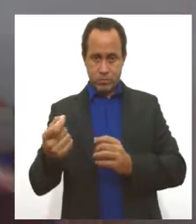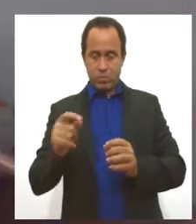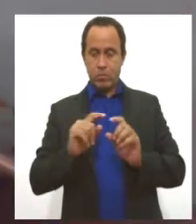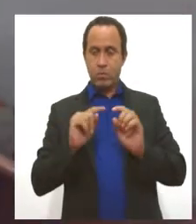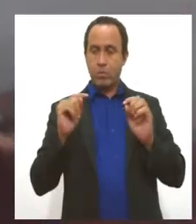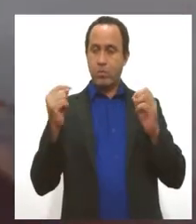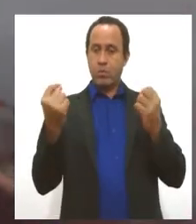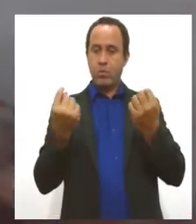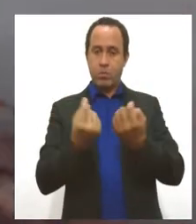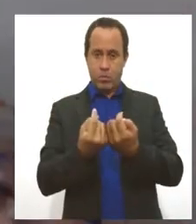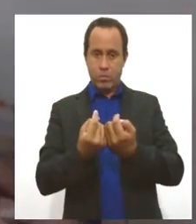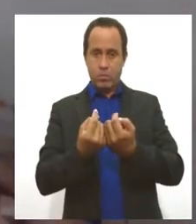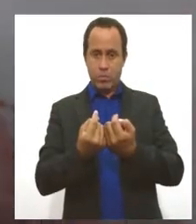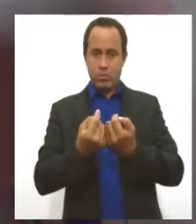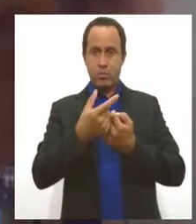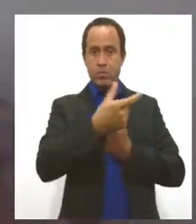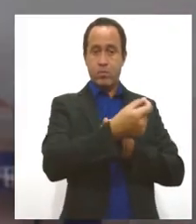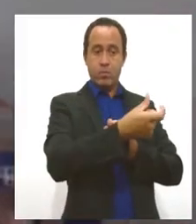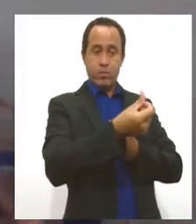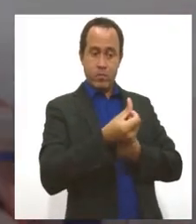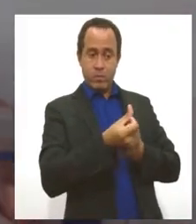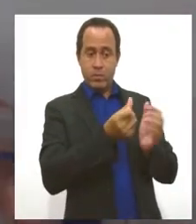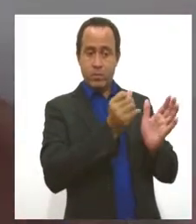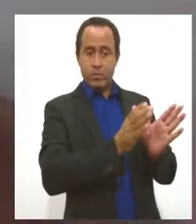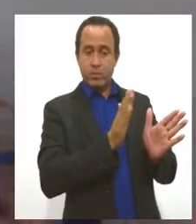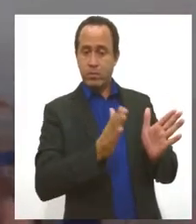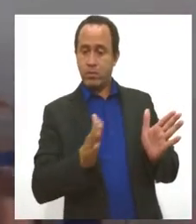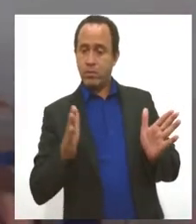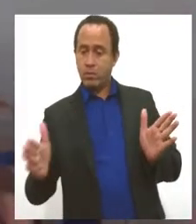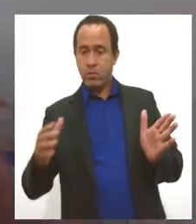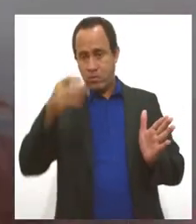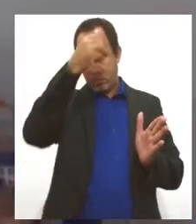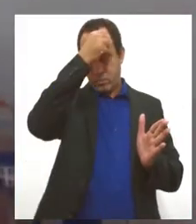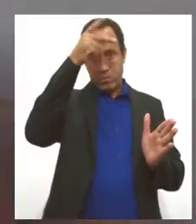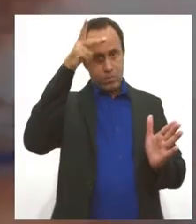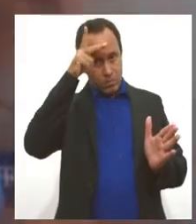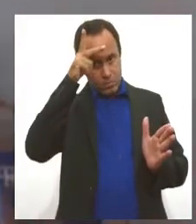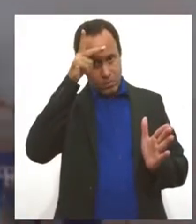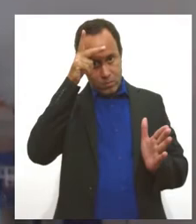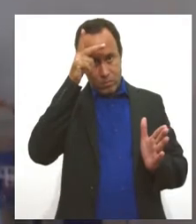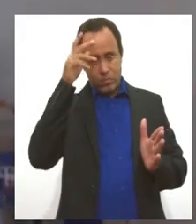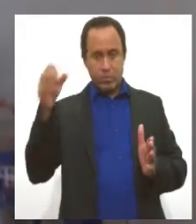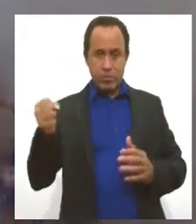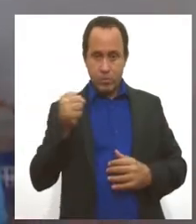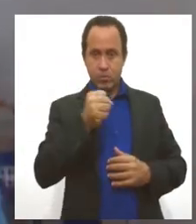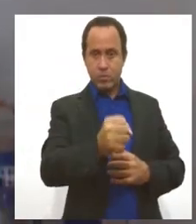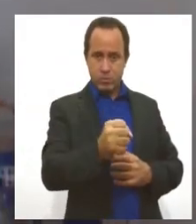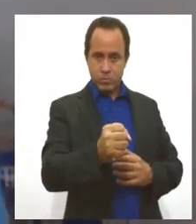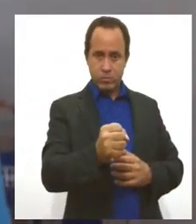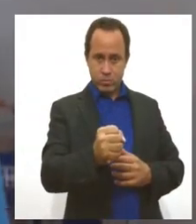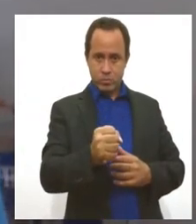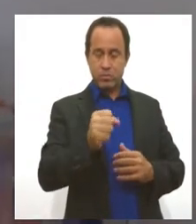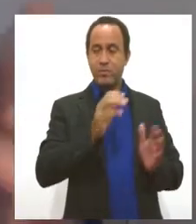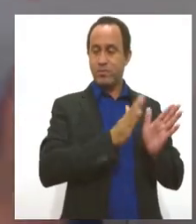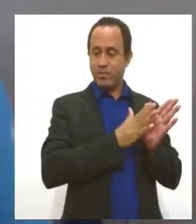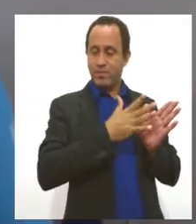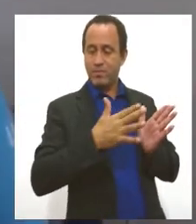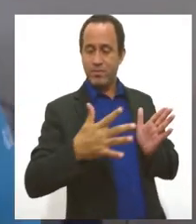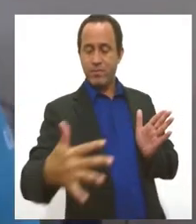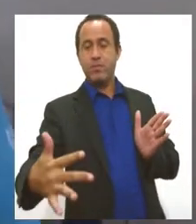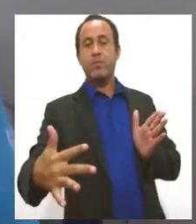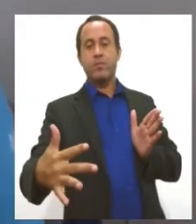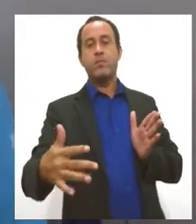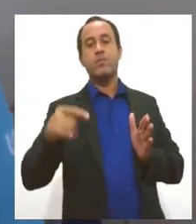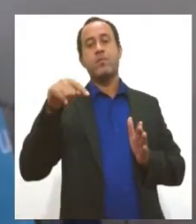na gestão de 2016, quando os prefeitos assumiram em 2016, tomaram posse e fizeram adesão. E de lá até aqui, o